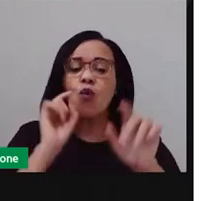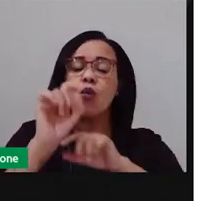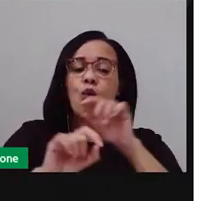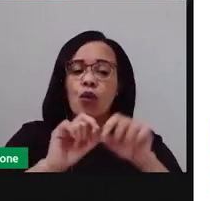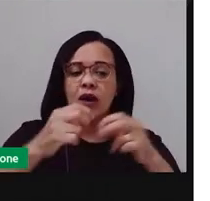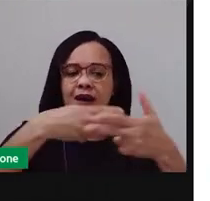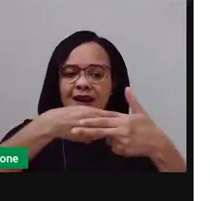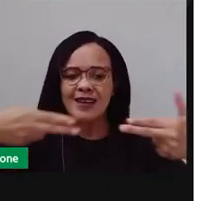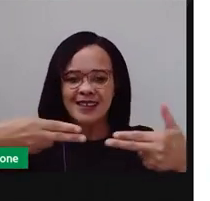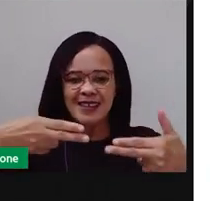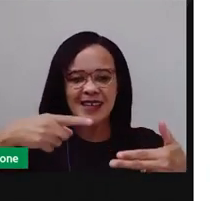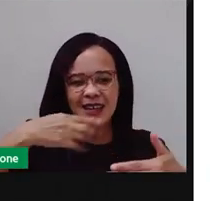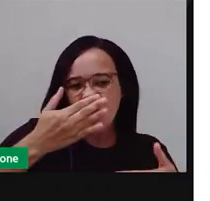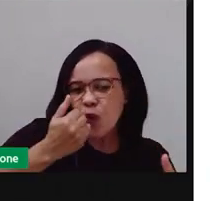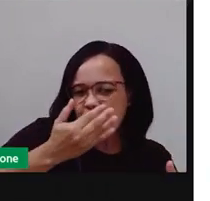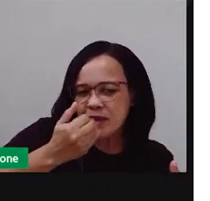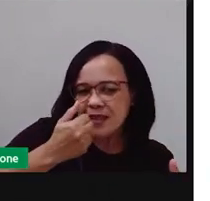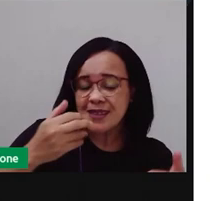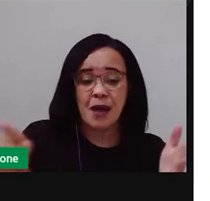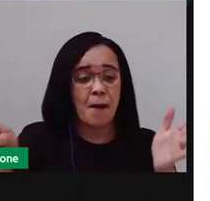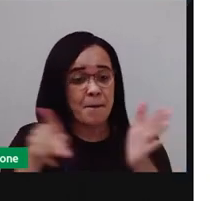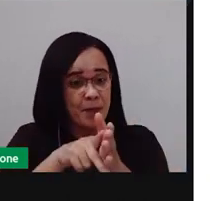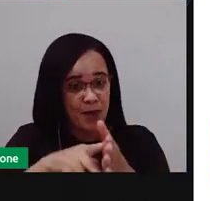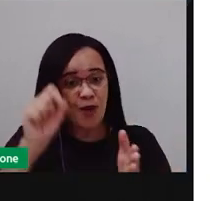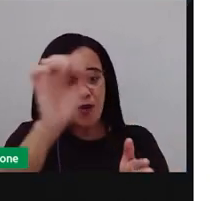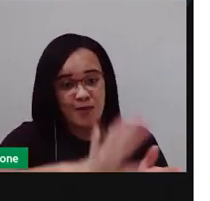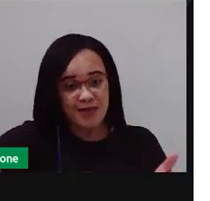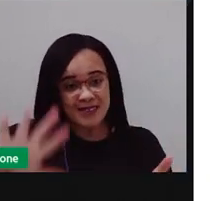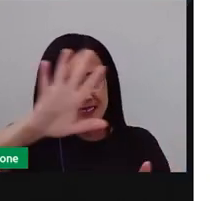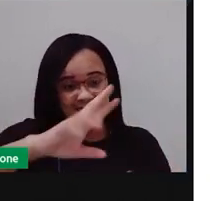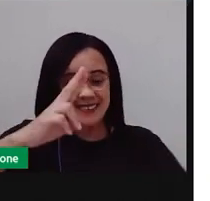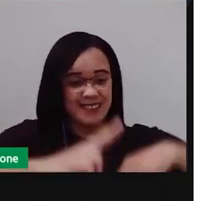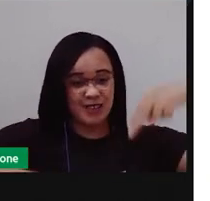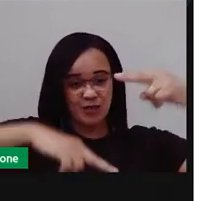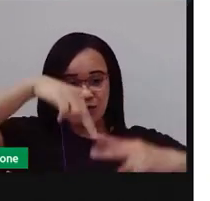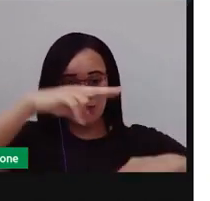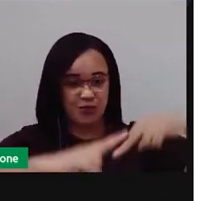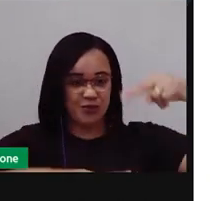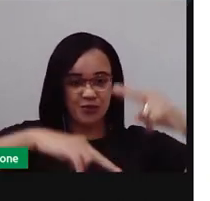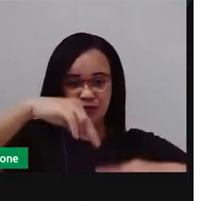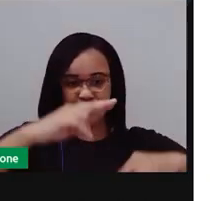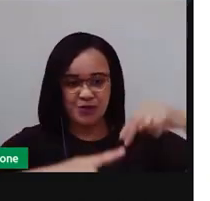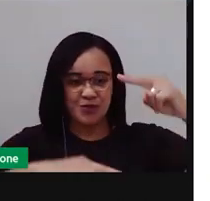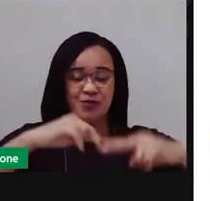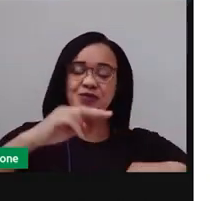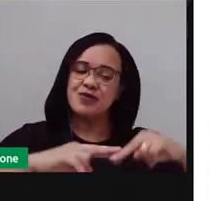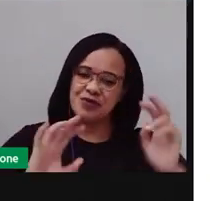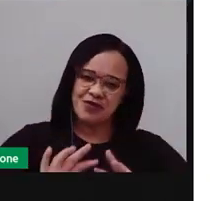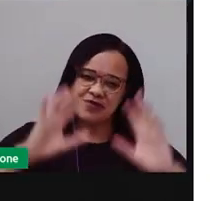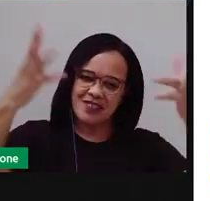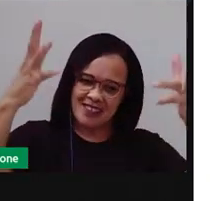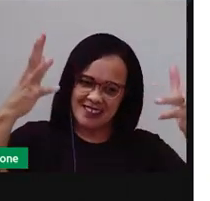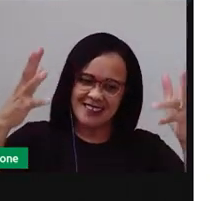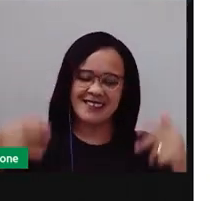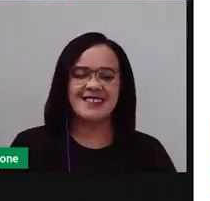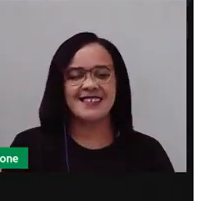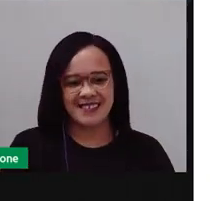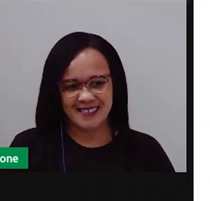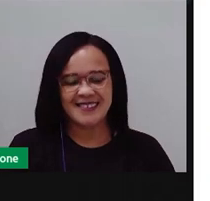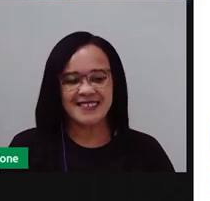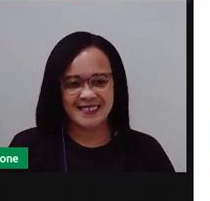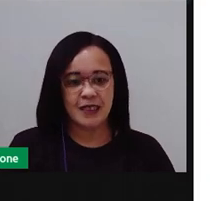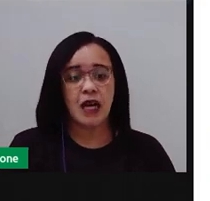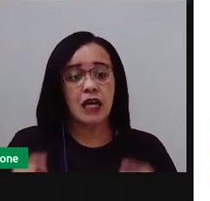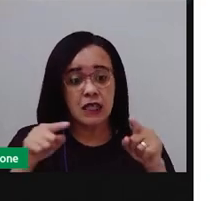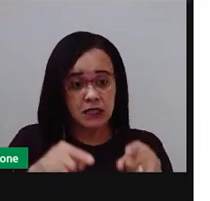típicas aqui das festas de Minas. Porque, tenho certeza que aí, se você já foi em alguma